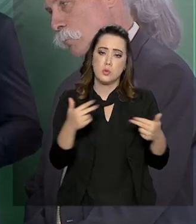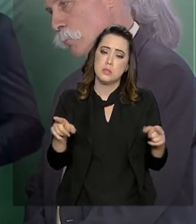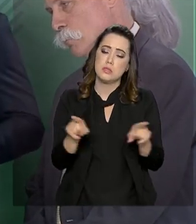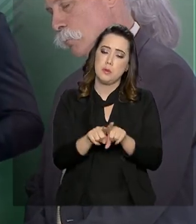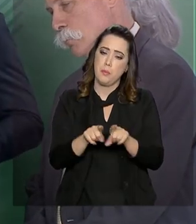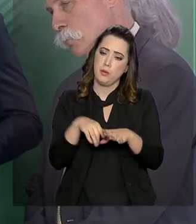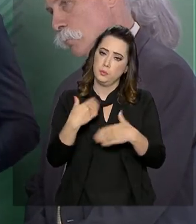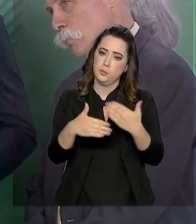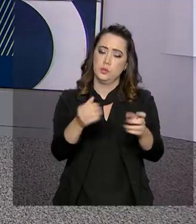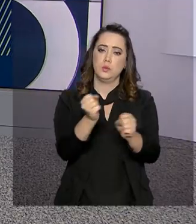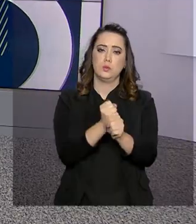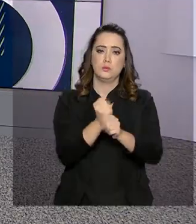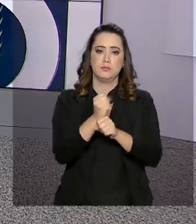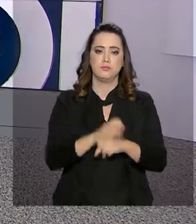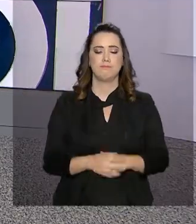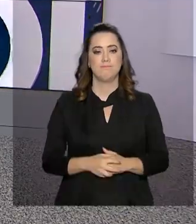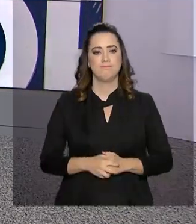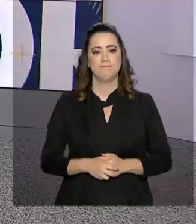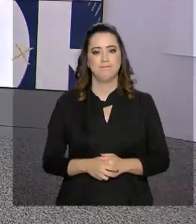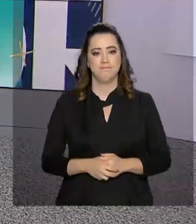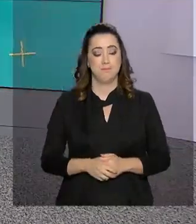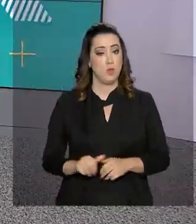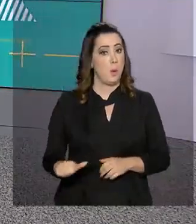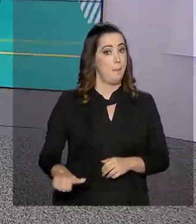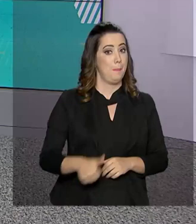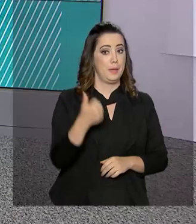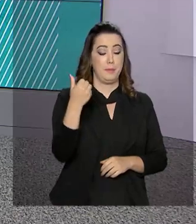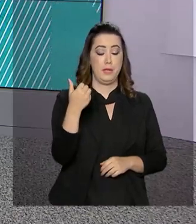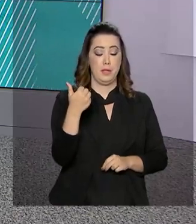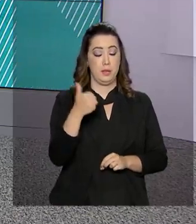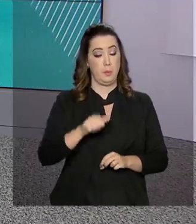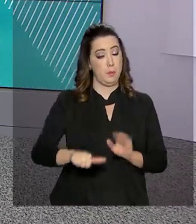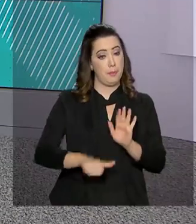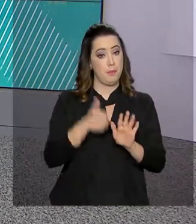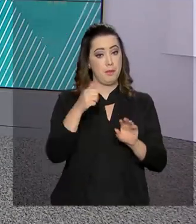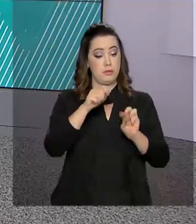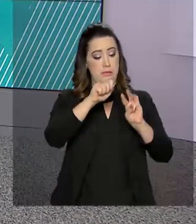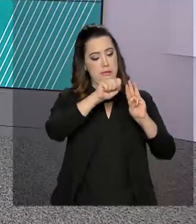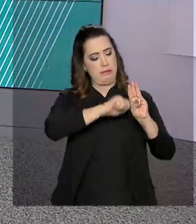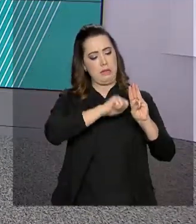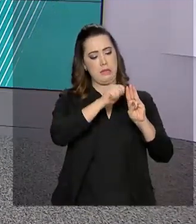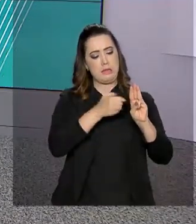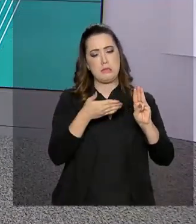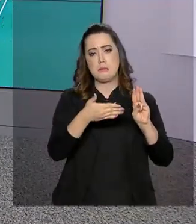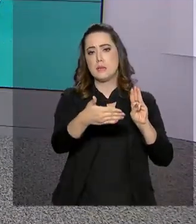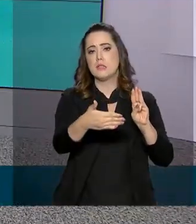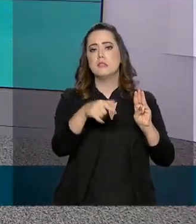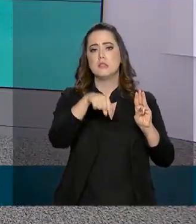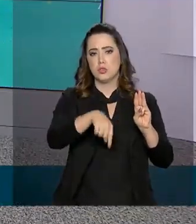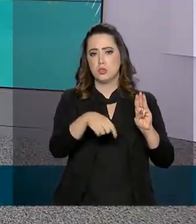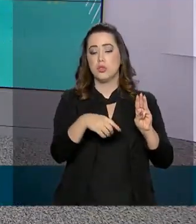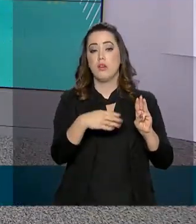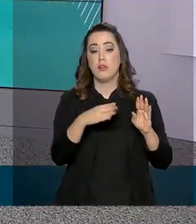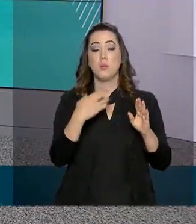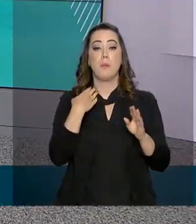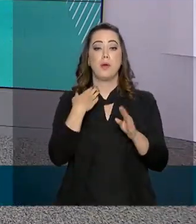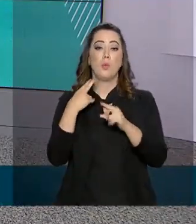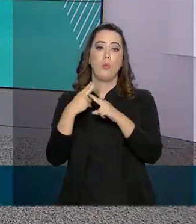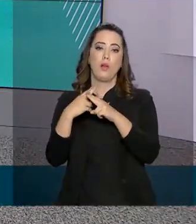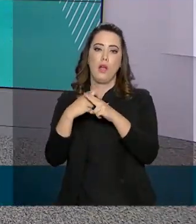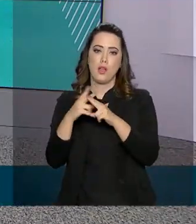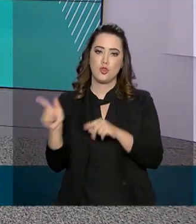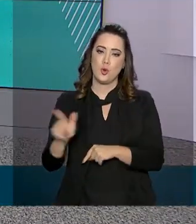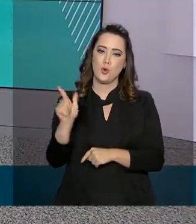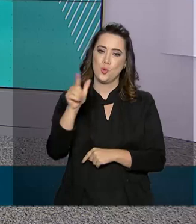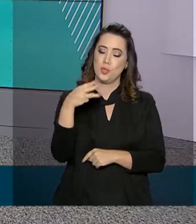ao longo do ano. No primeiro trimestre deste ano, a Caixa Econômica Federal registrou lucro líquido de